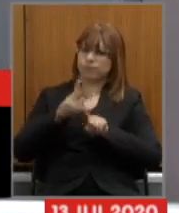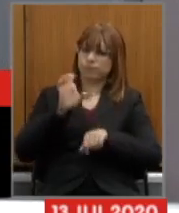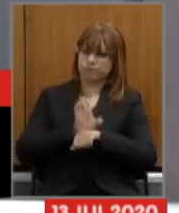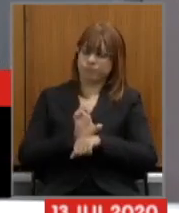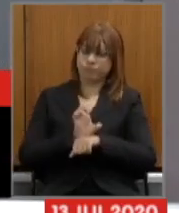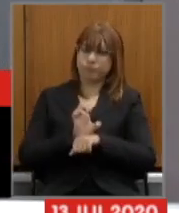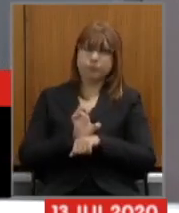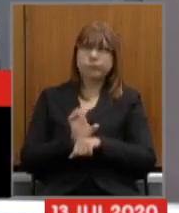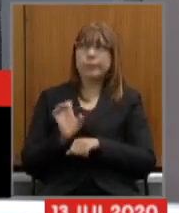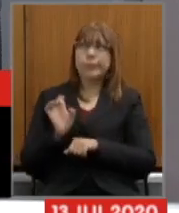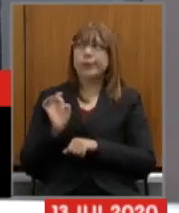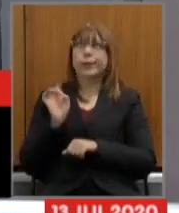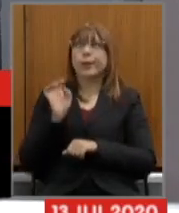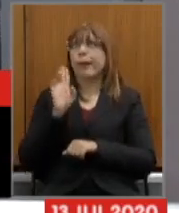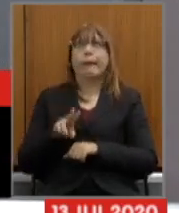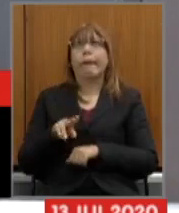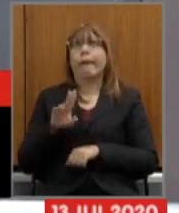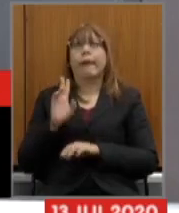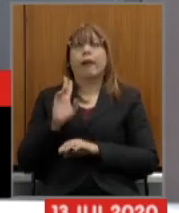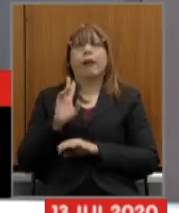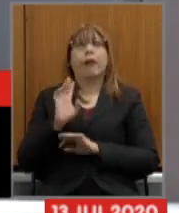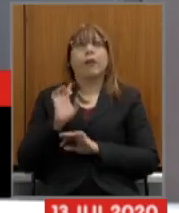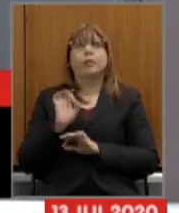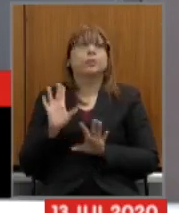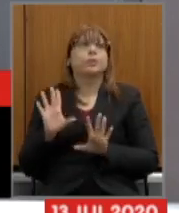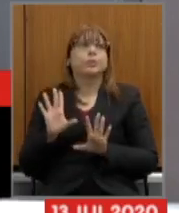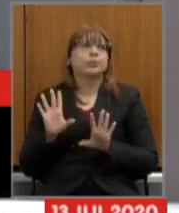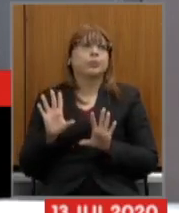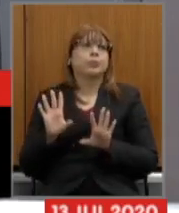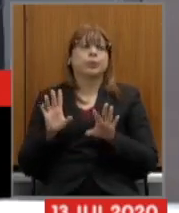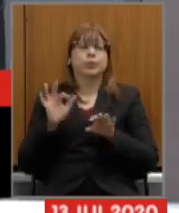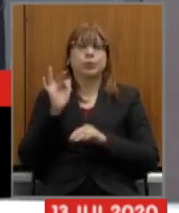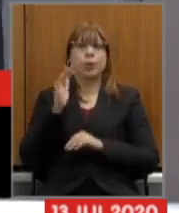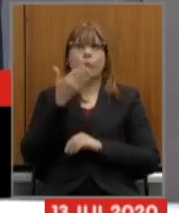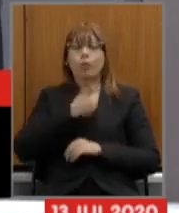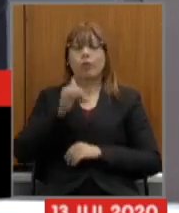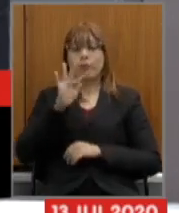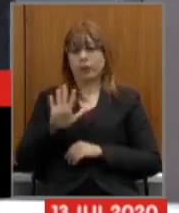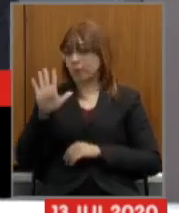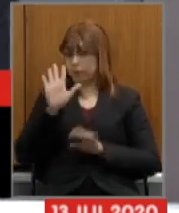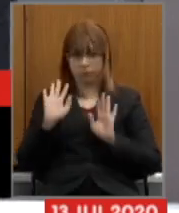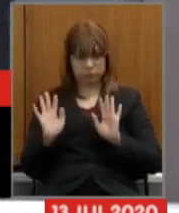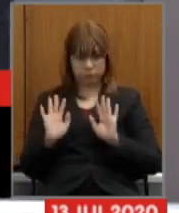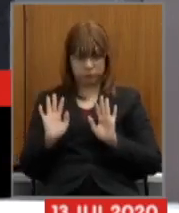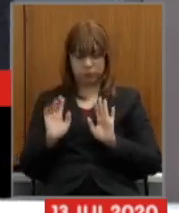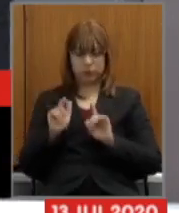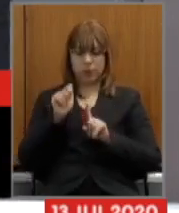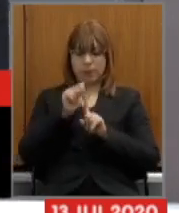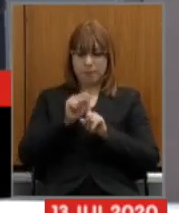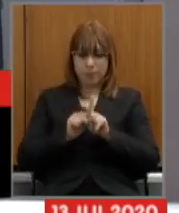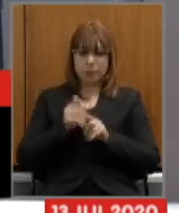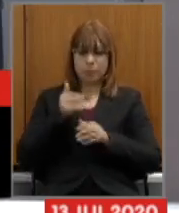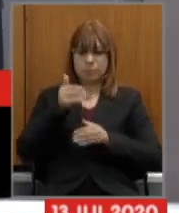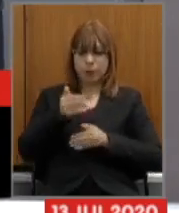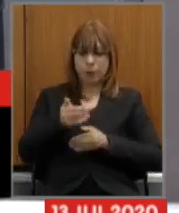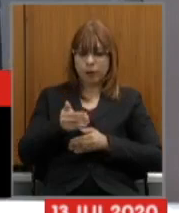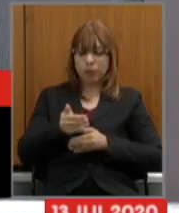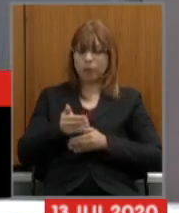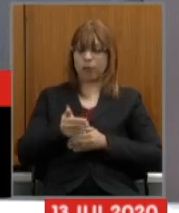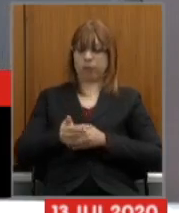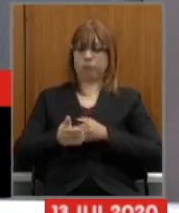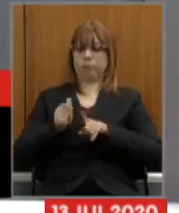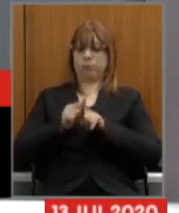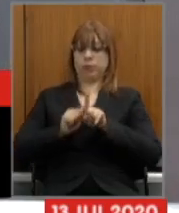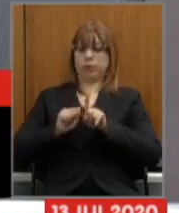questão apenas de sanções do Governo Federal é uma questão que a cada mês que a gente passa que o